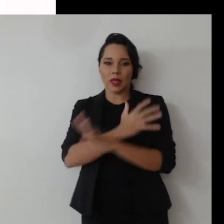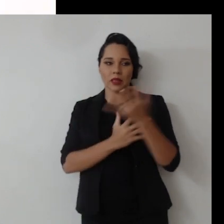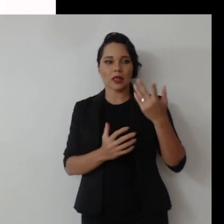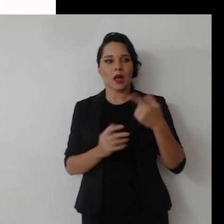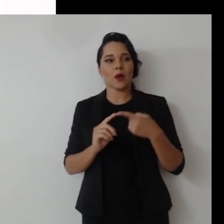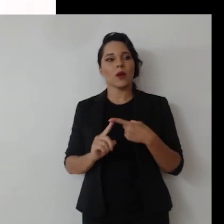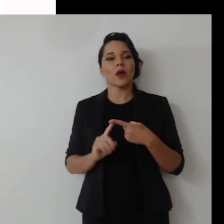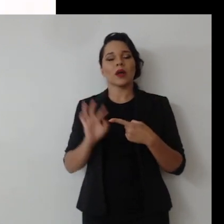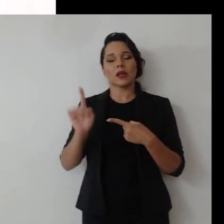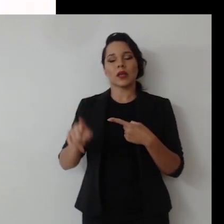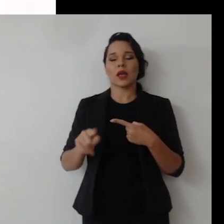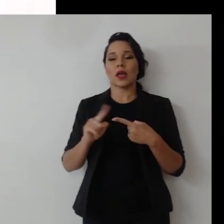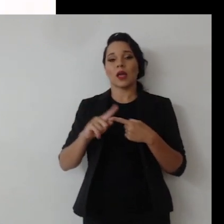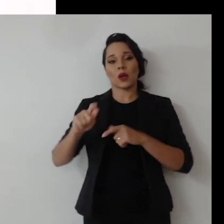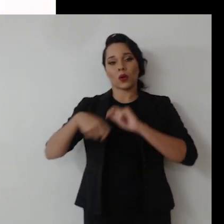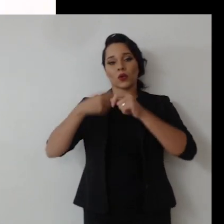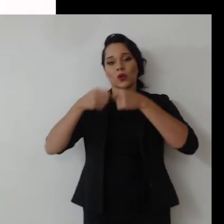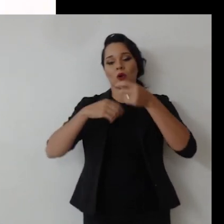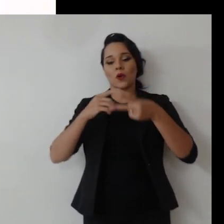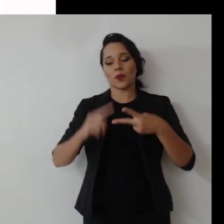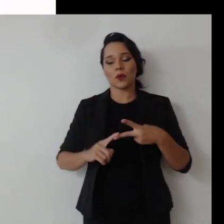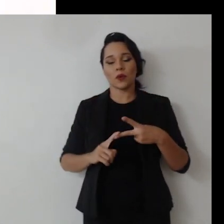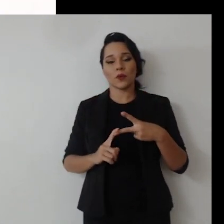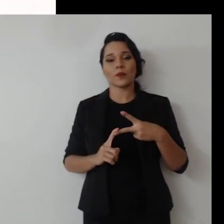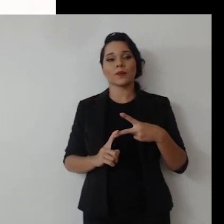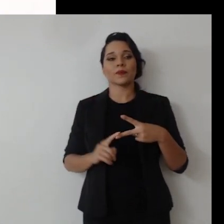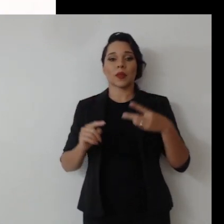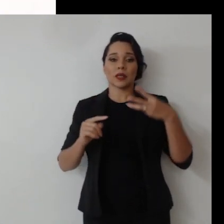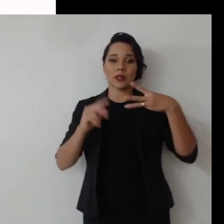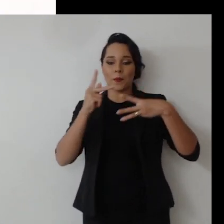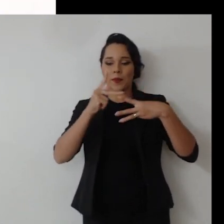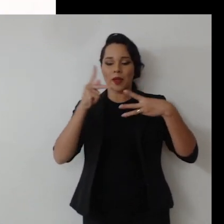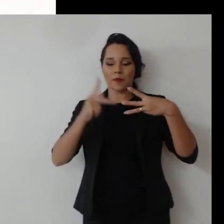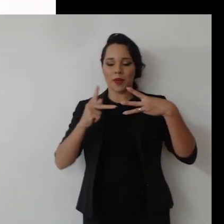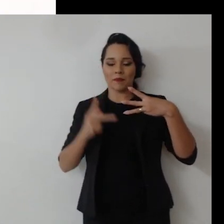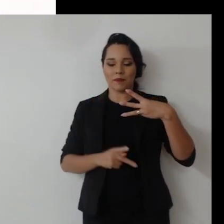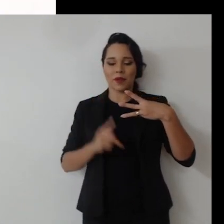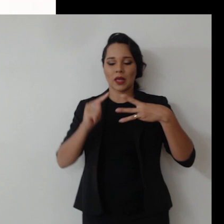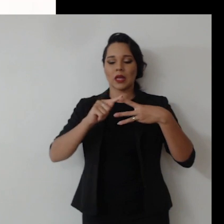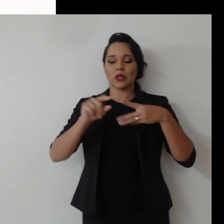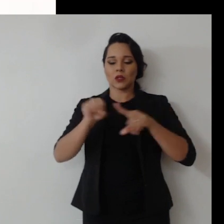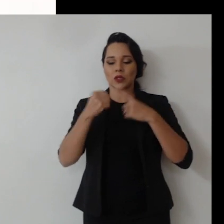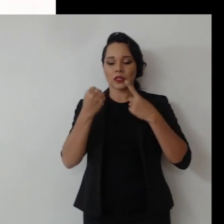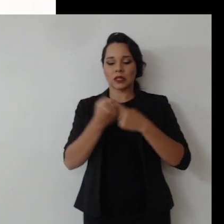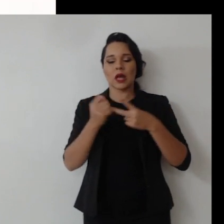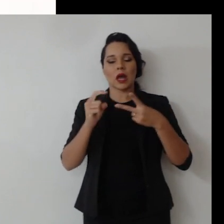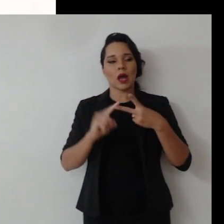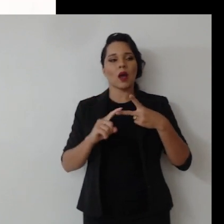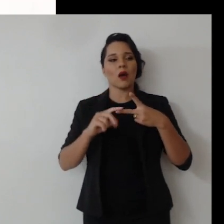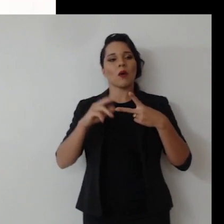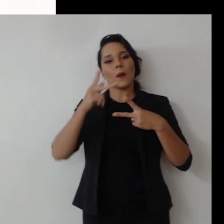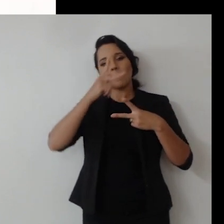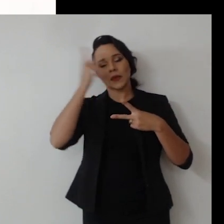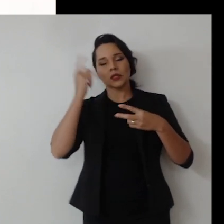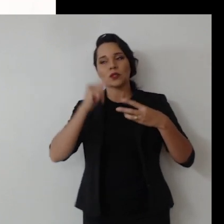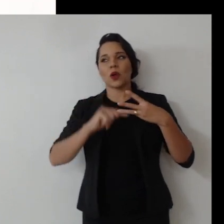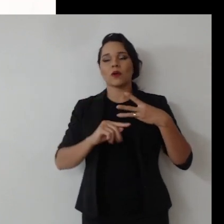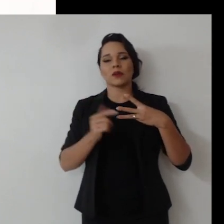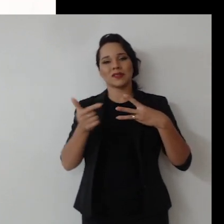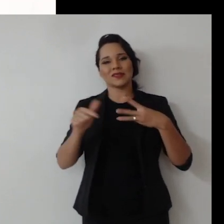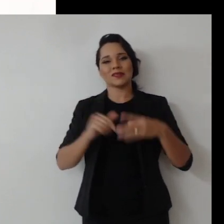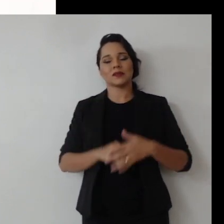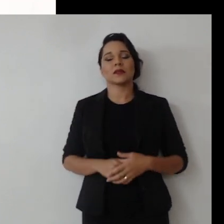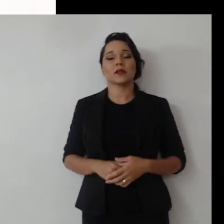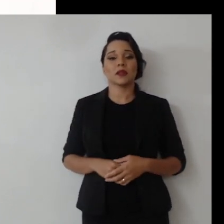ambiental seria planet, P, economic, profit, são três P's, de núcleo, social, people. E